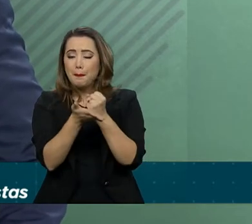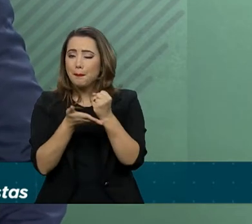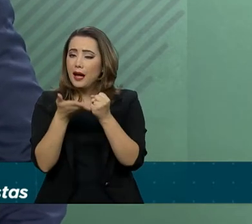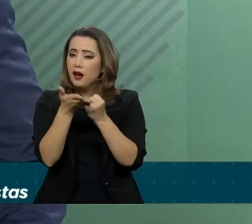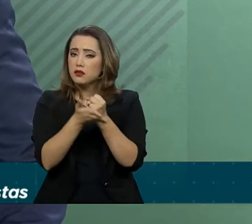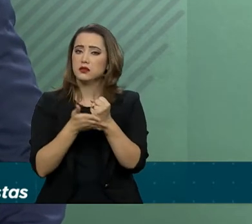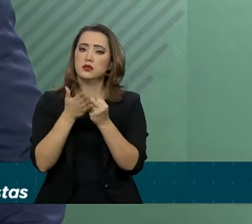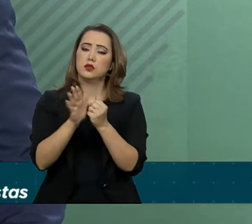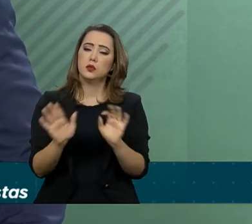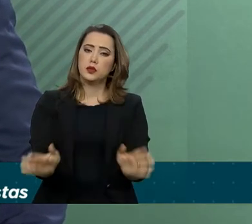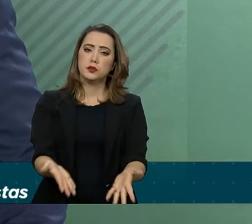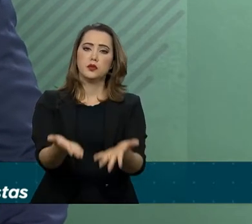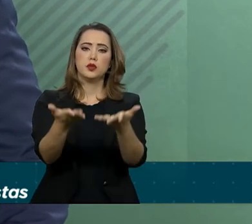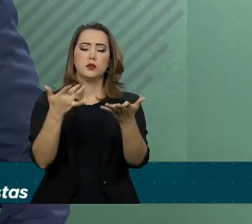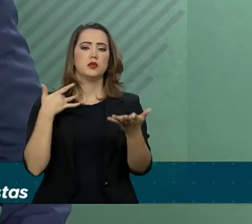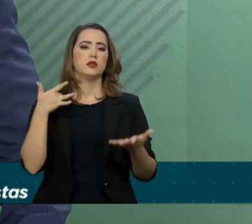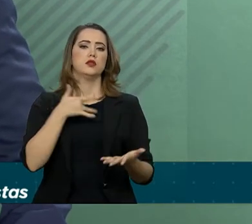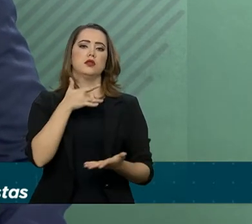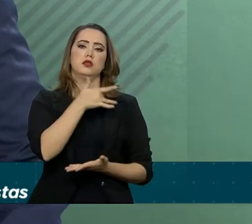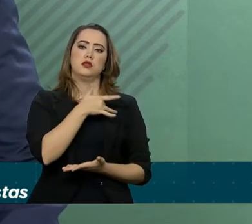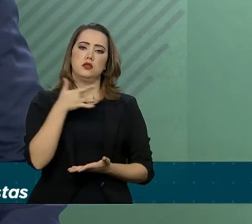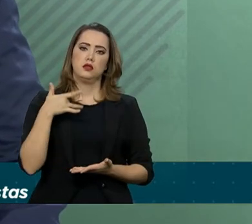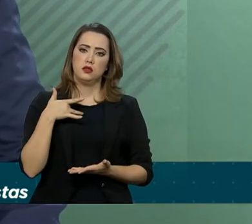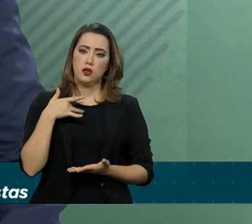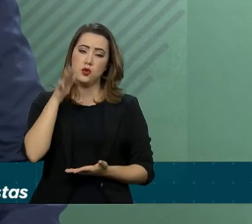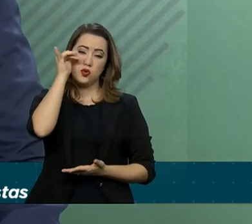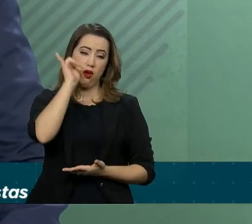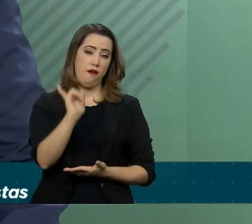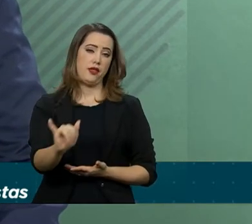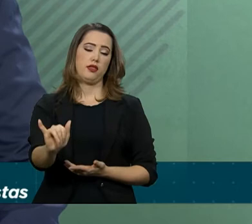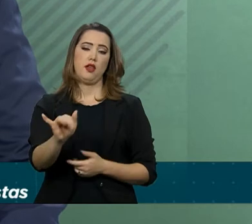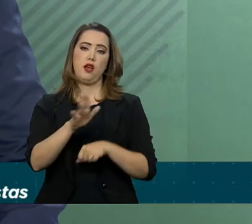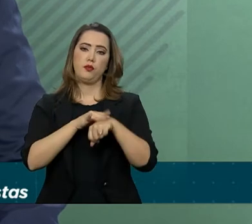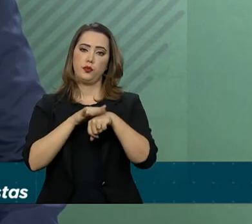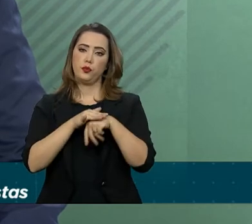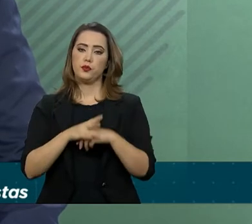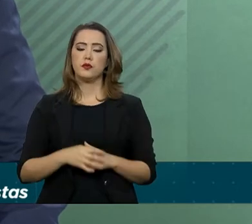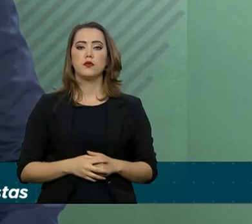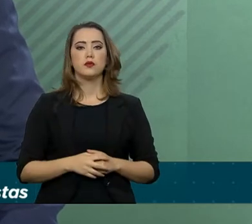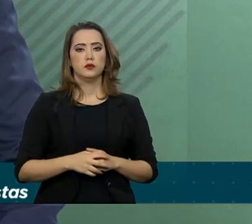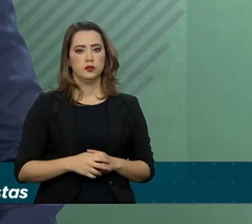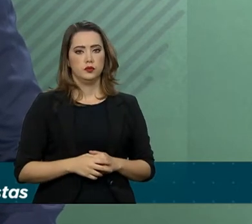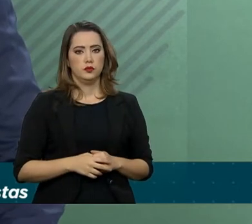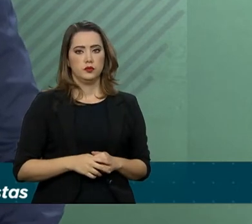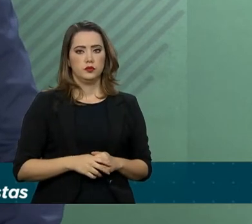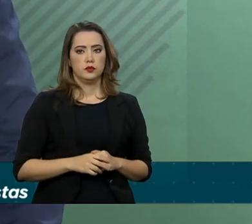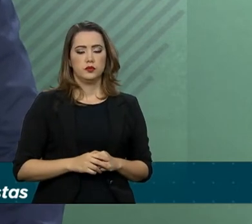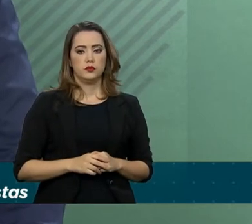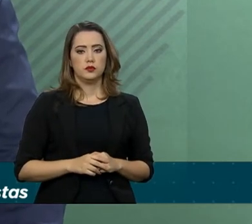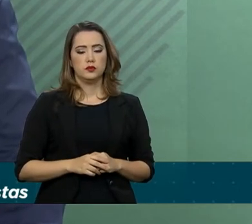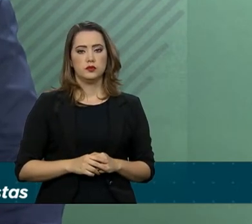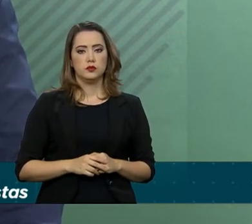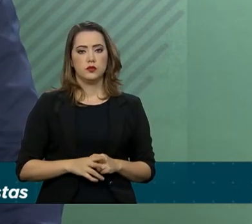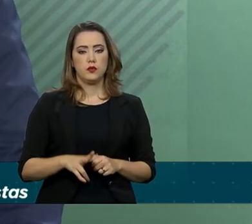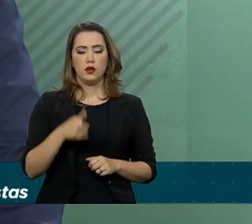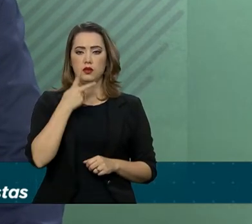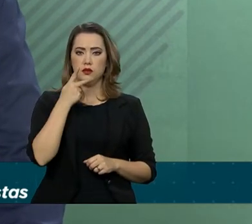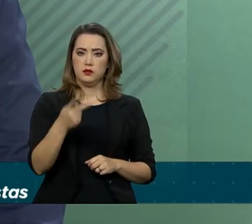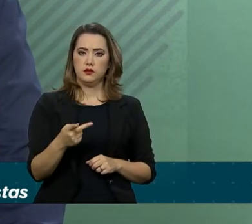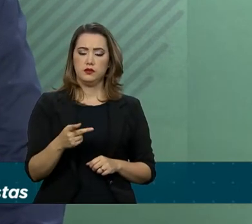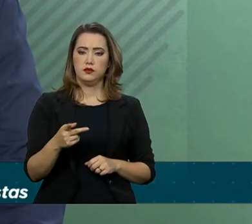para a promoção da saúde e prevenção de doenças. Com relação